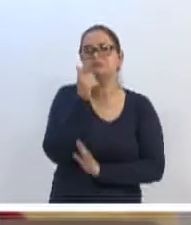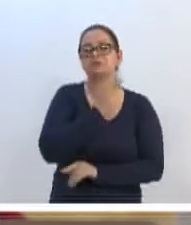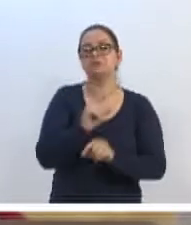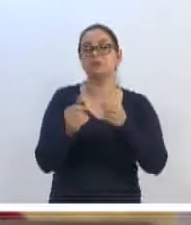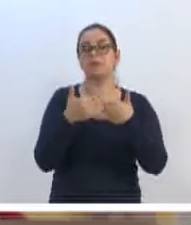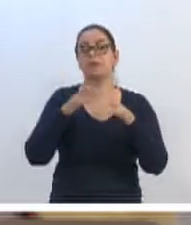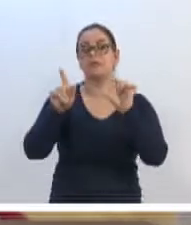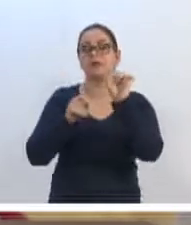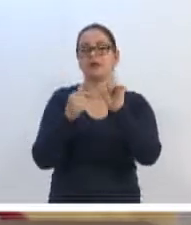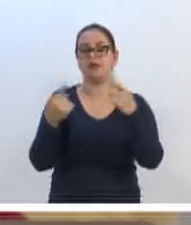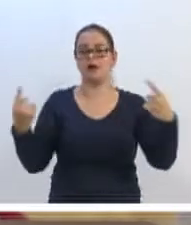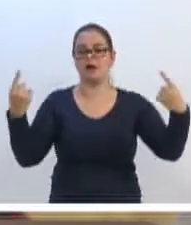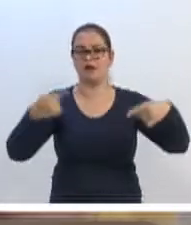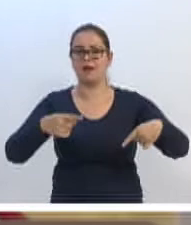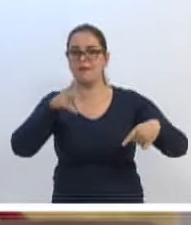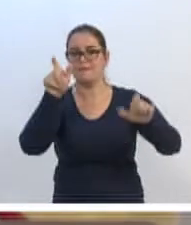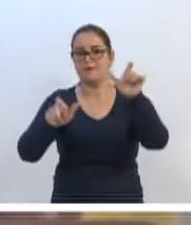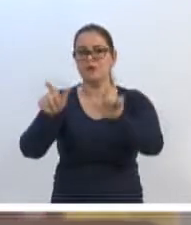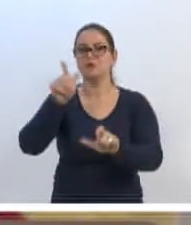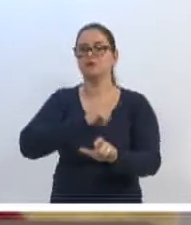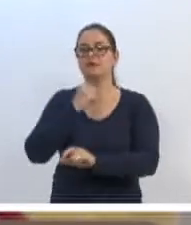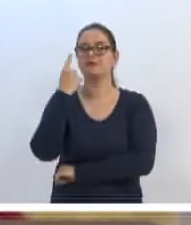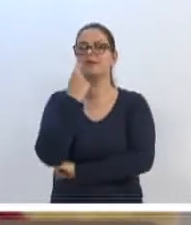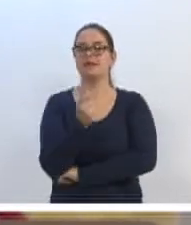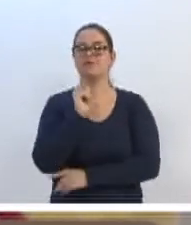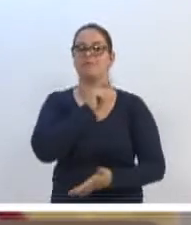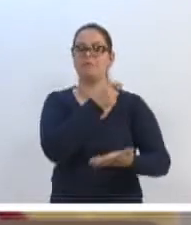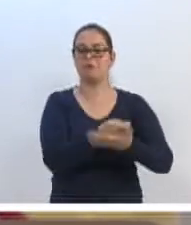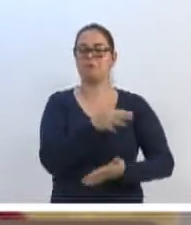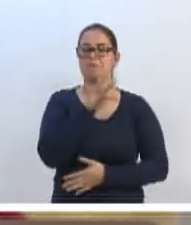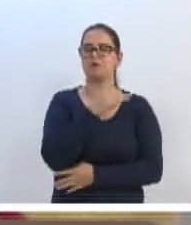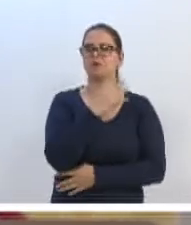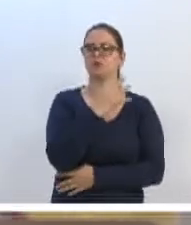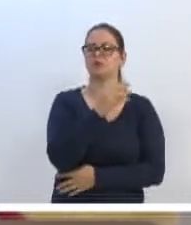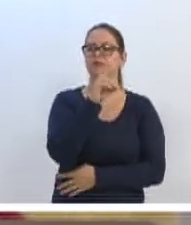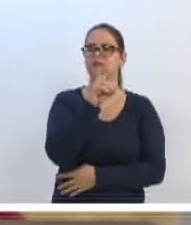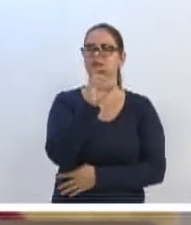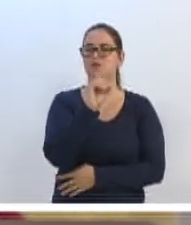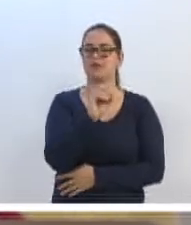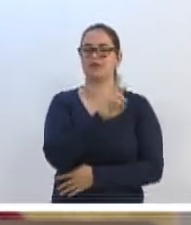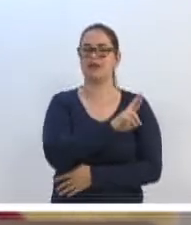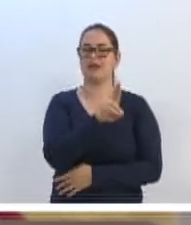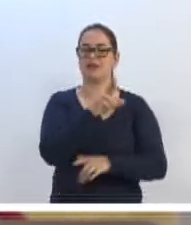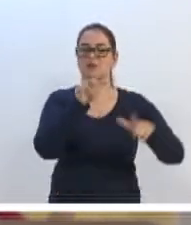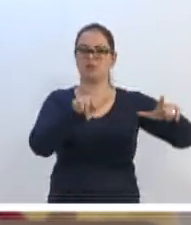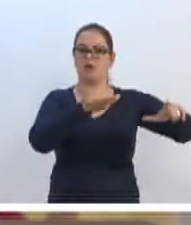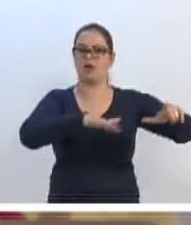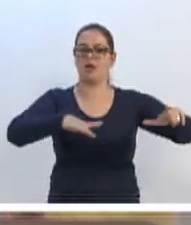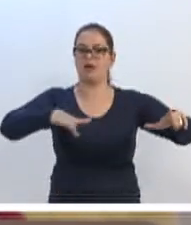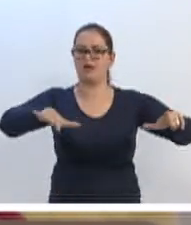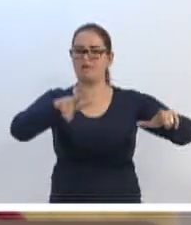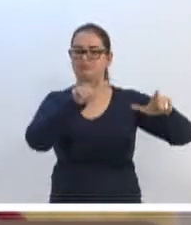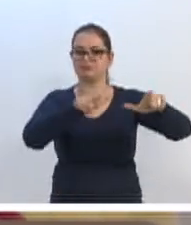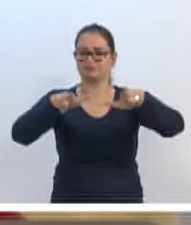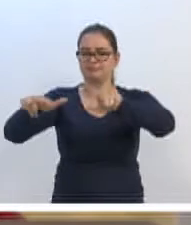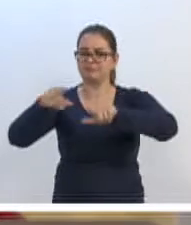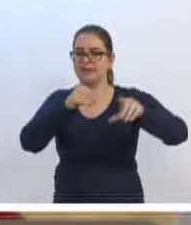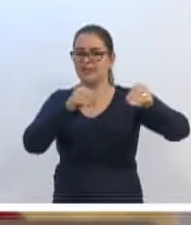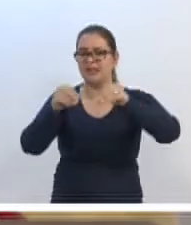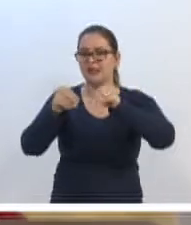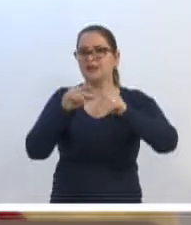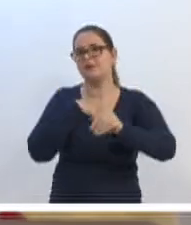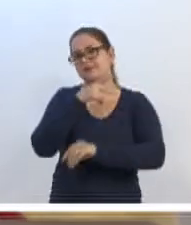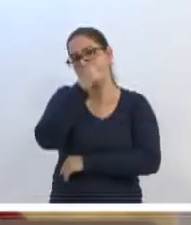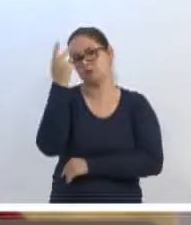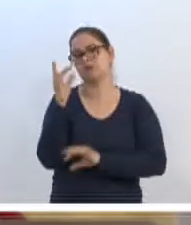a concorrência para pessoas que tivessem interesse, pagaram aproximadamente R$ 450 por lotes e ali existiram pessoas